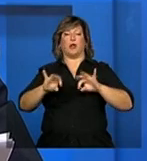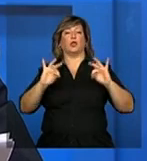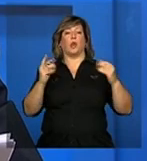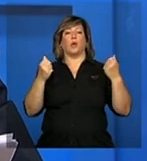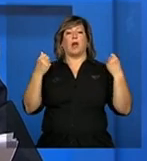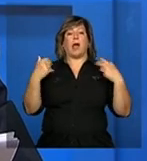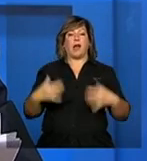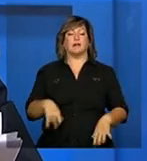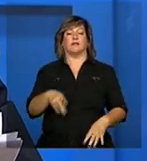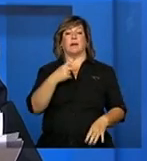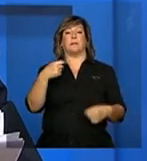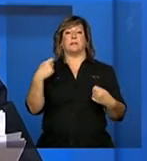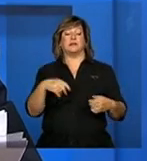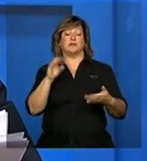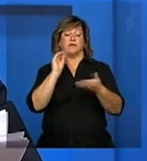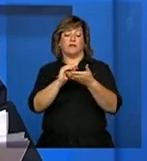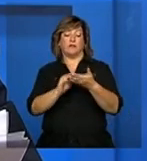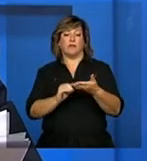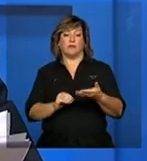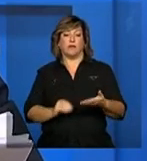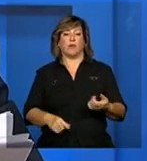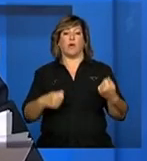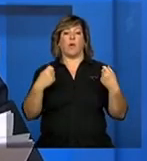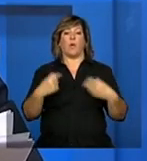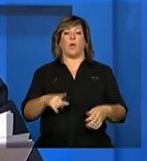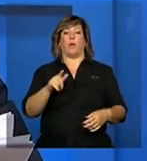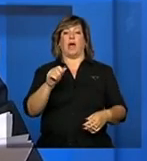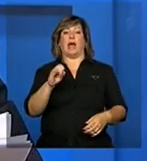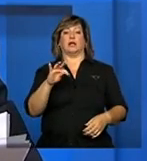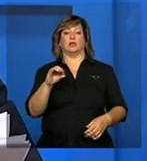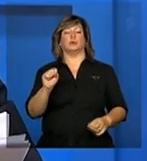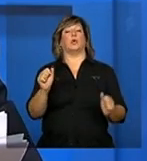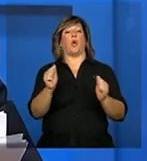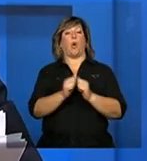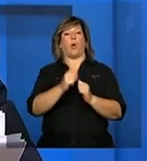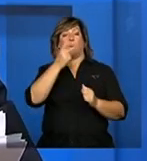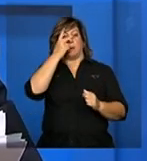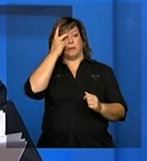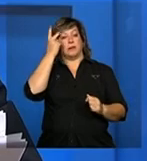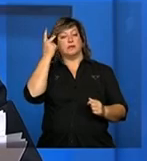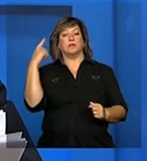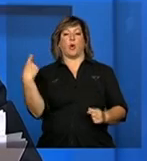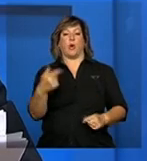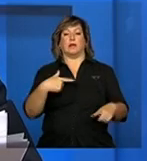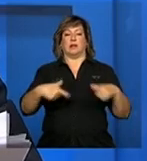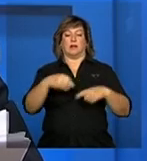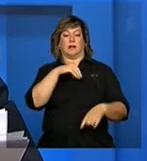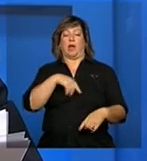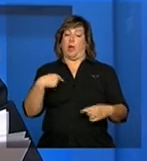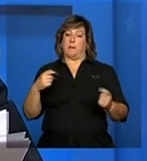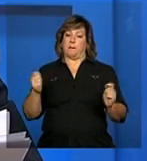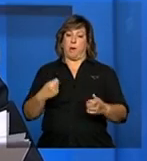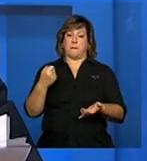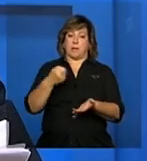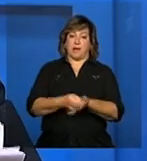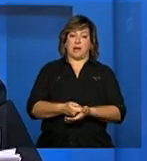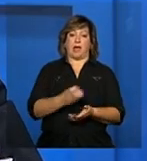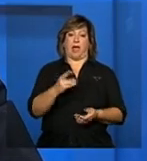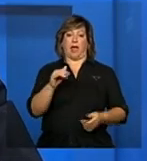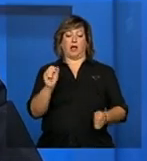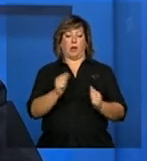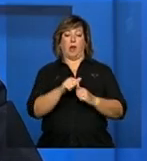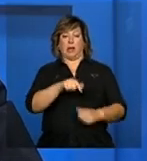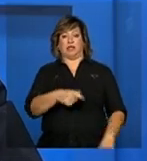devo informar os gastos com o pessoal então posso pagar funcionário efetivo do CRAS com esses